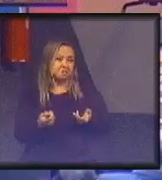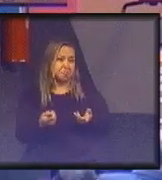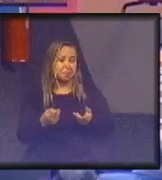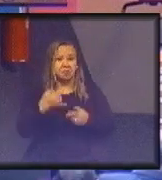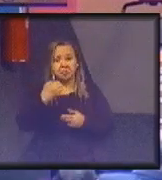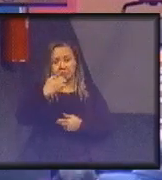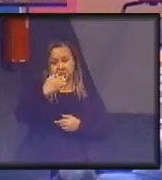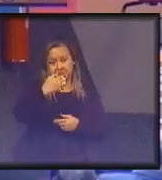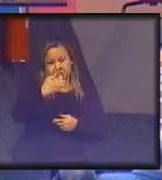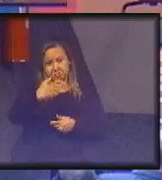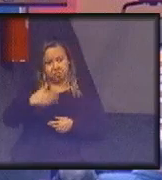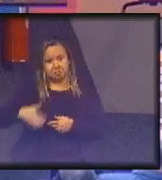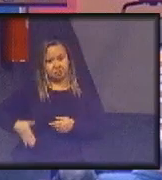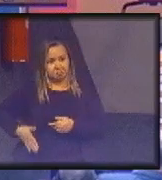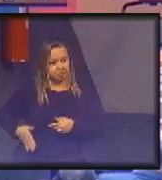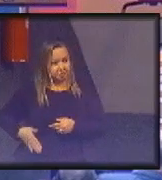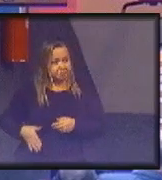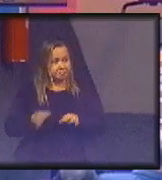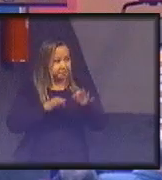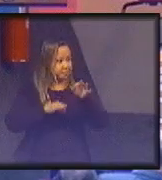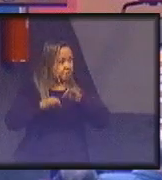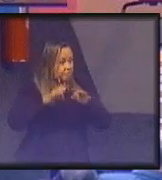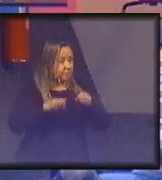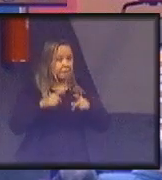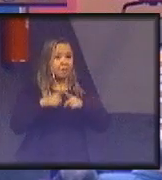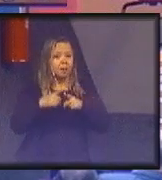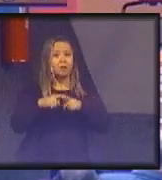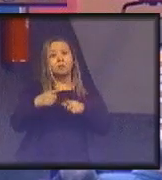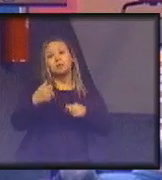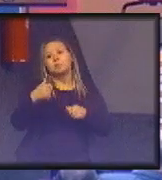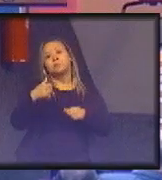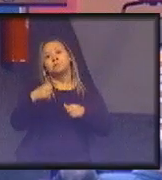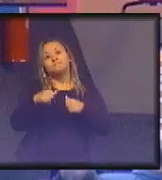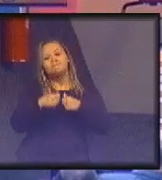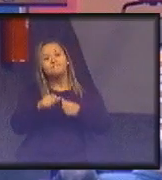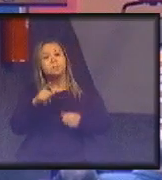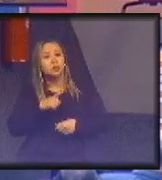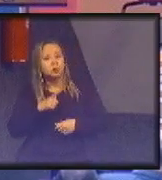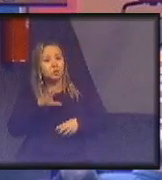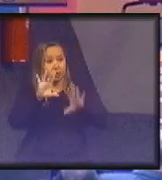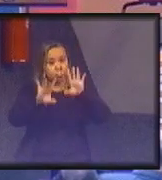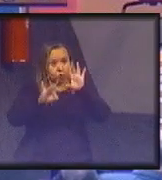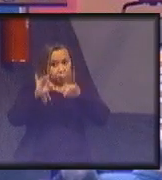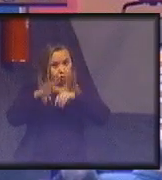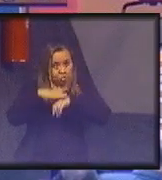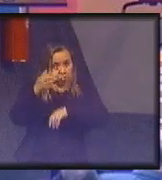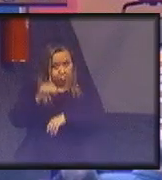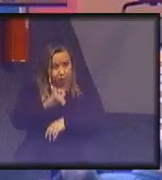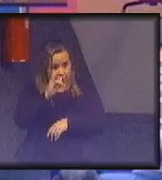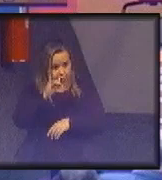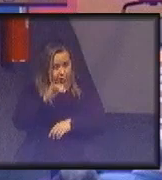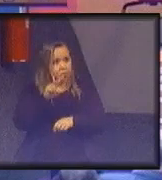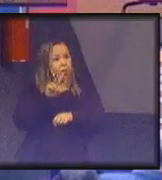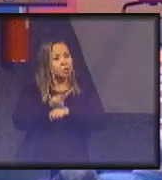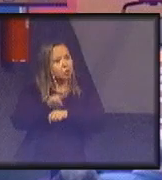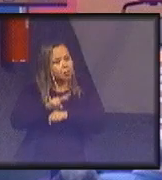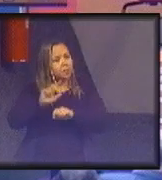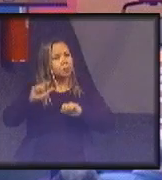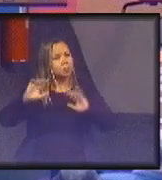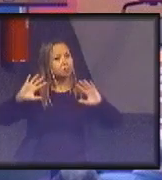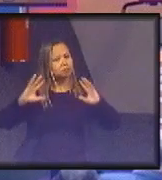ODS, porque a gente tem que escolher quais são importantes. Eu defendo, por que eu defendo mudança do clima e